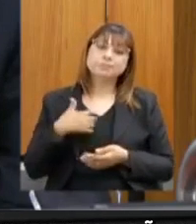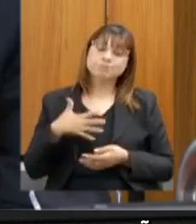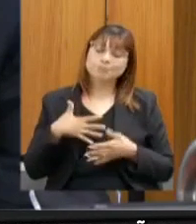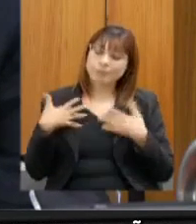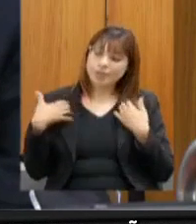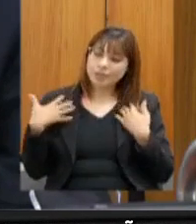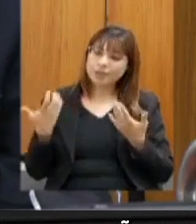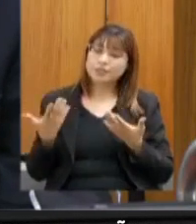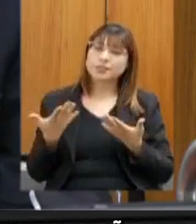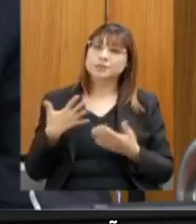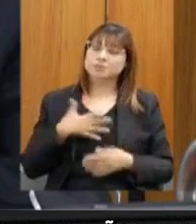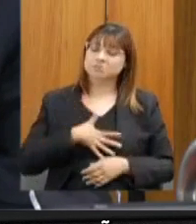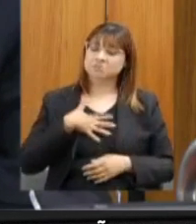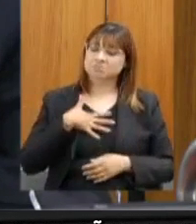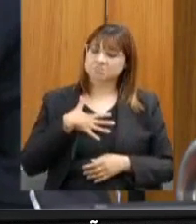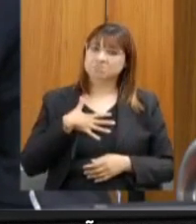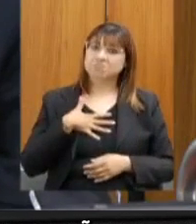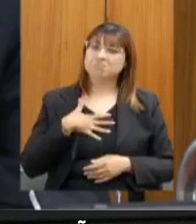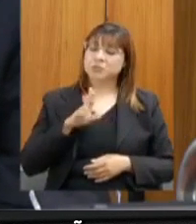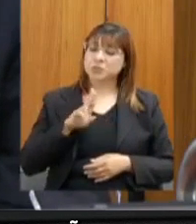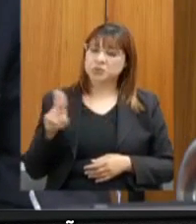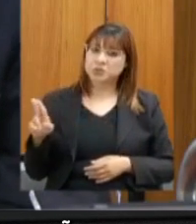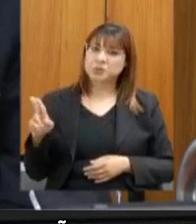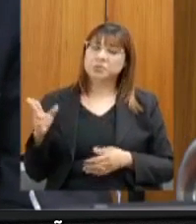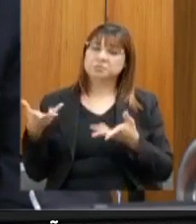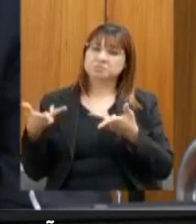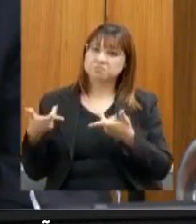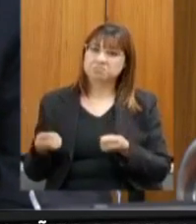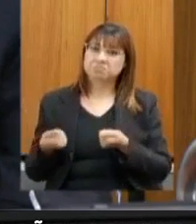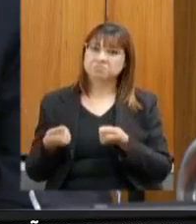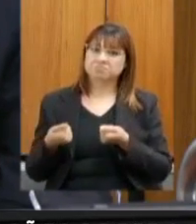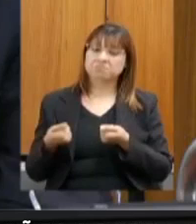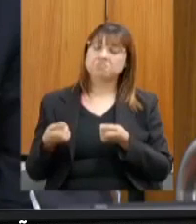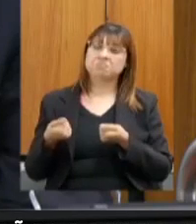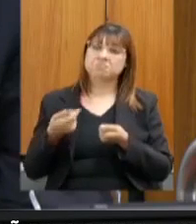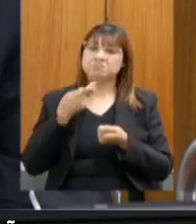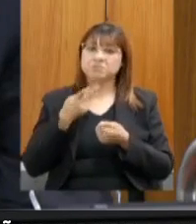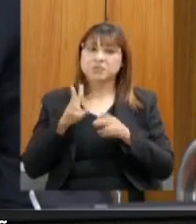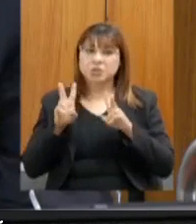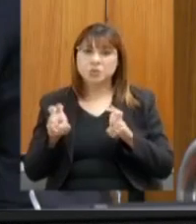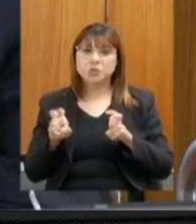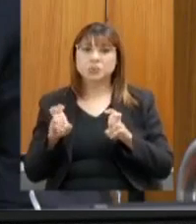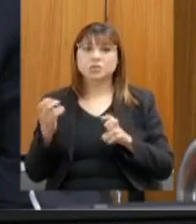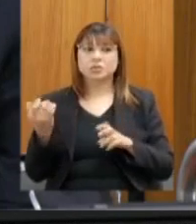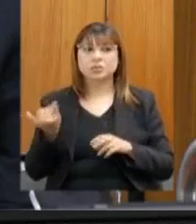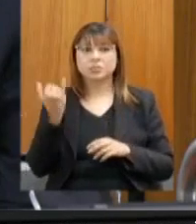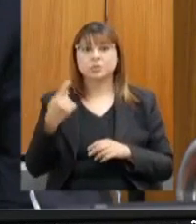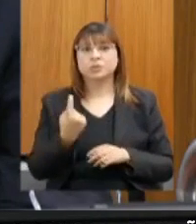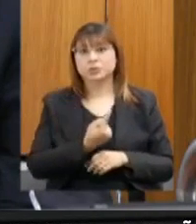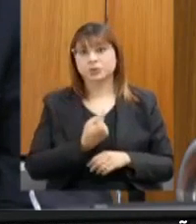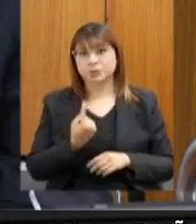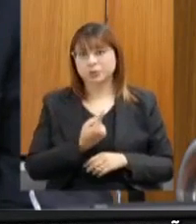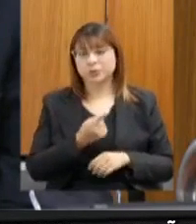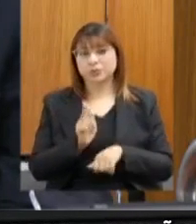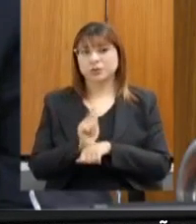de ver um nome tão qualificado para tratar de um assunto que exige de todos nós, gestores,